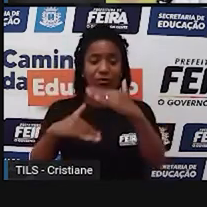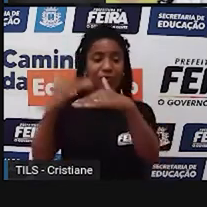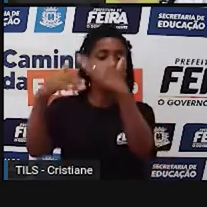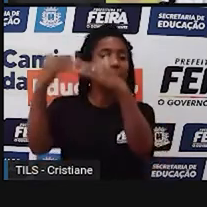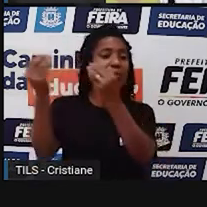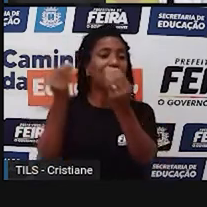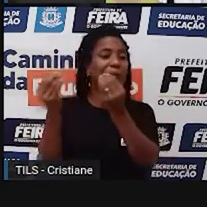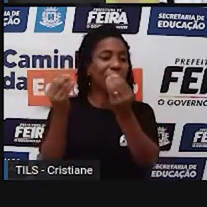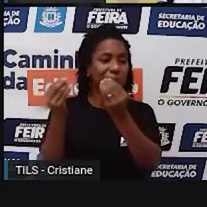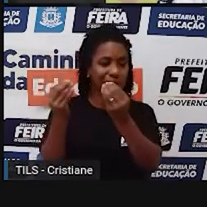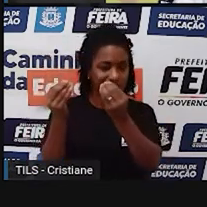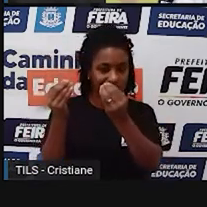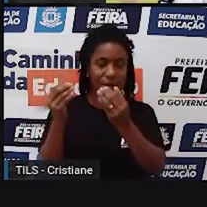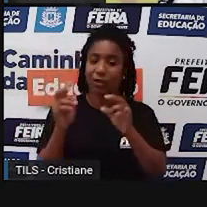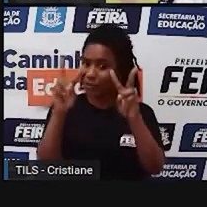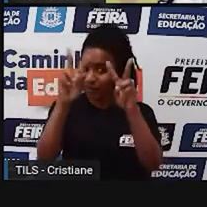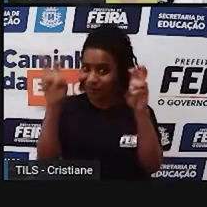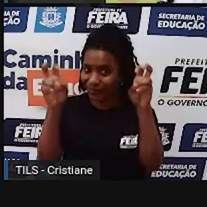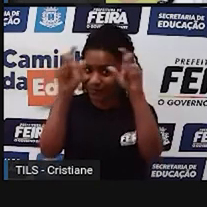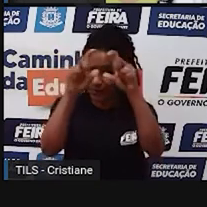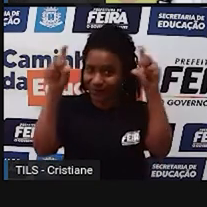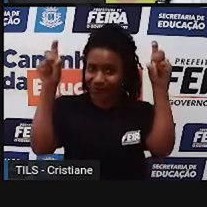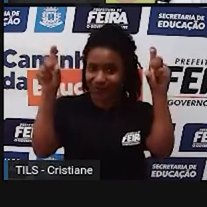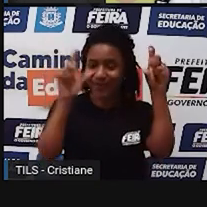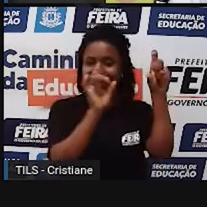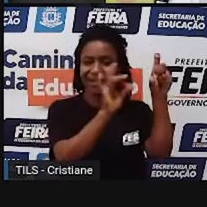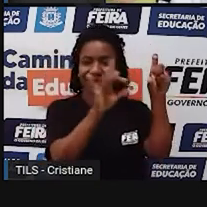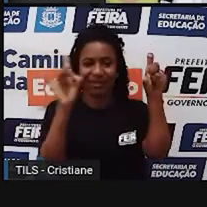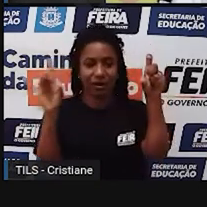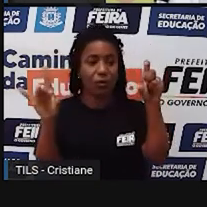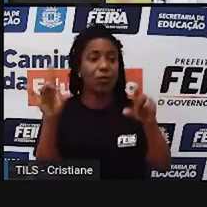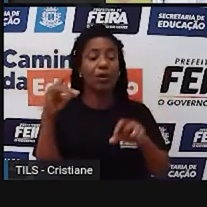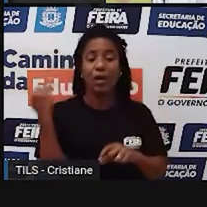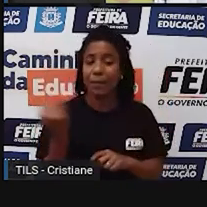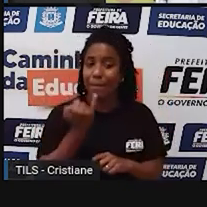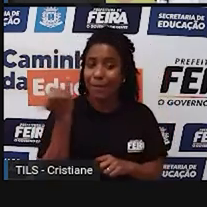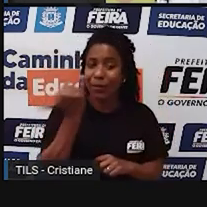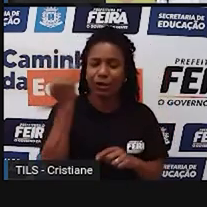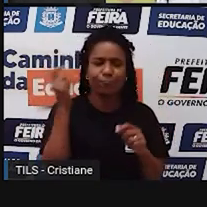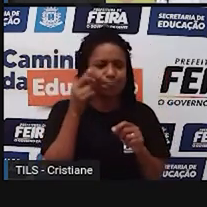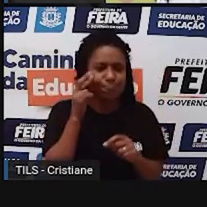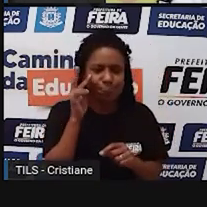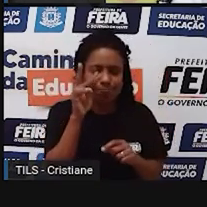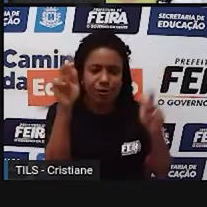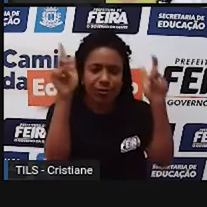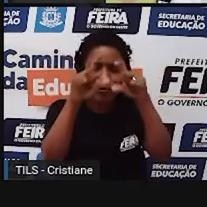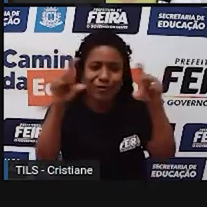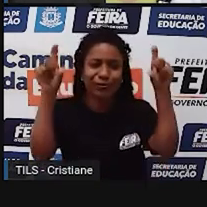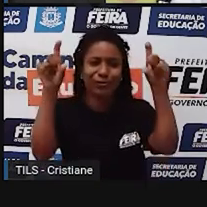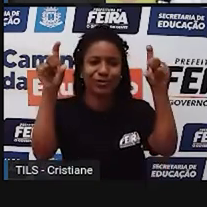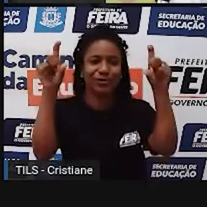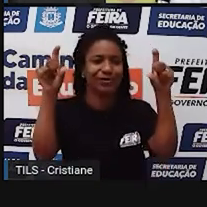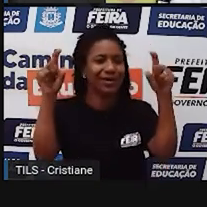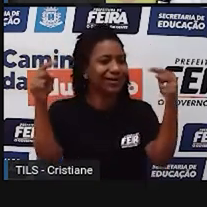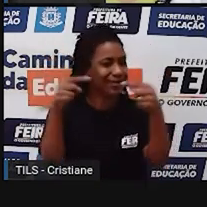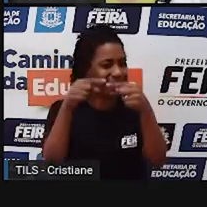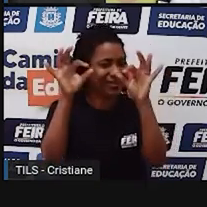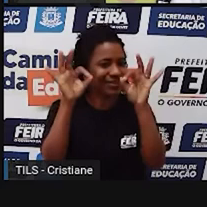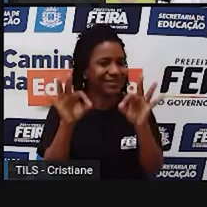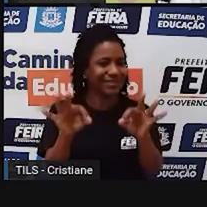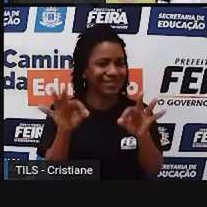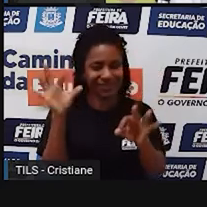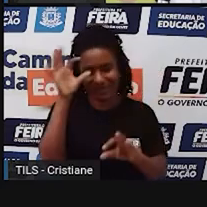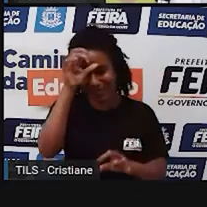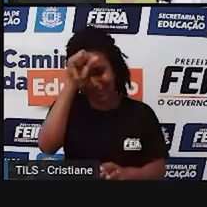parte aqui do título? Então, é importante eu saber, observar logo o título do mapa, que é para não pegar o mapa errado.